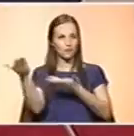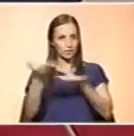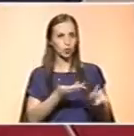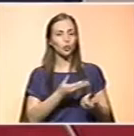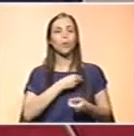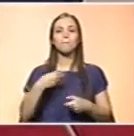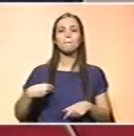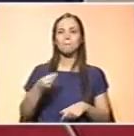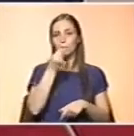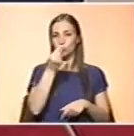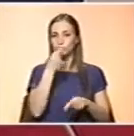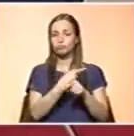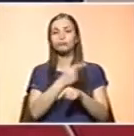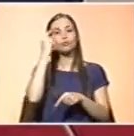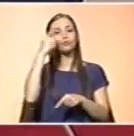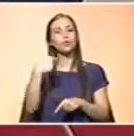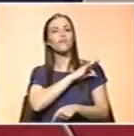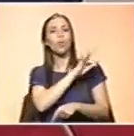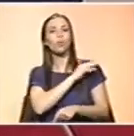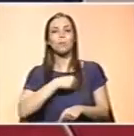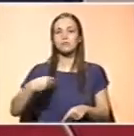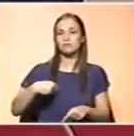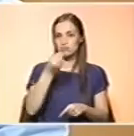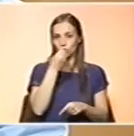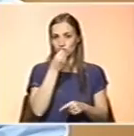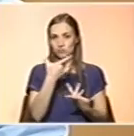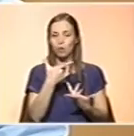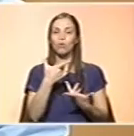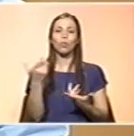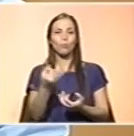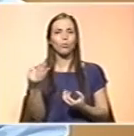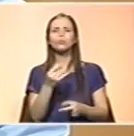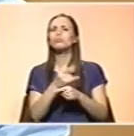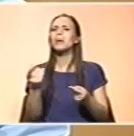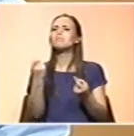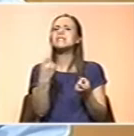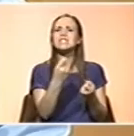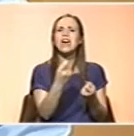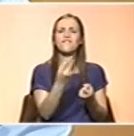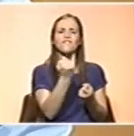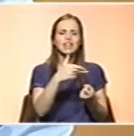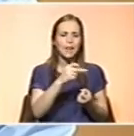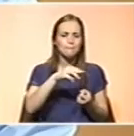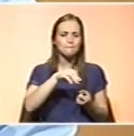é professor da Faculdade de Nutrição da Universidade do Porto. Porquê é precisamos de recorrer a fortificantes e a suplementos? E em que circunstâncias?